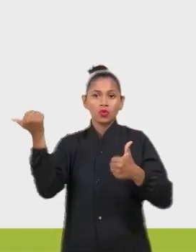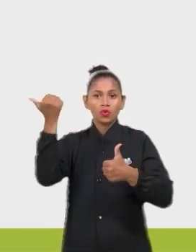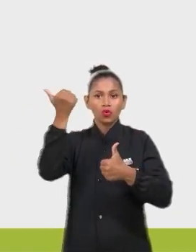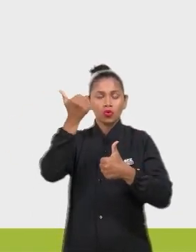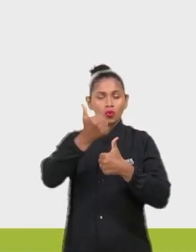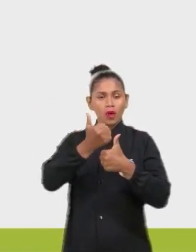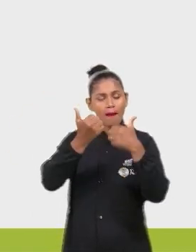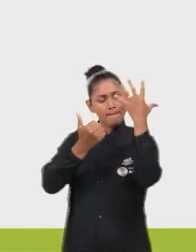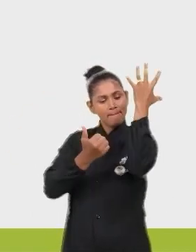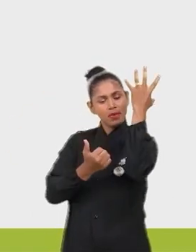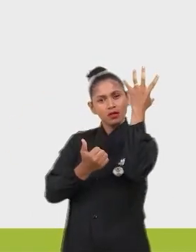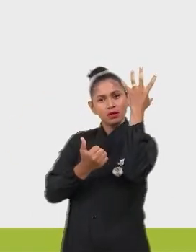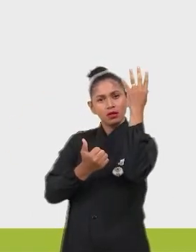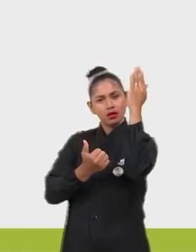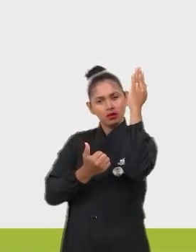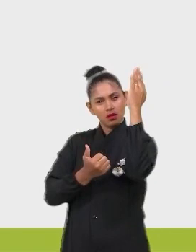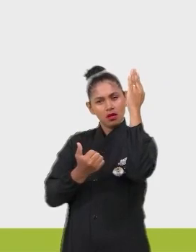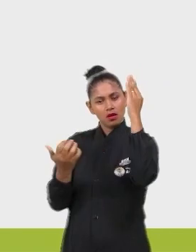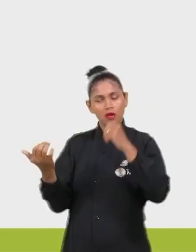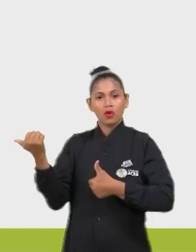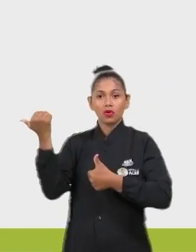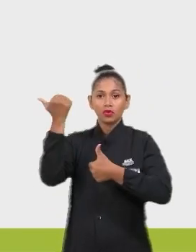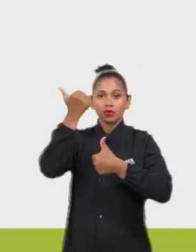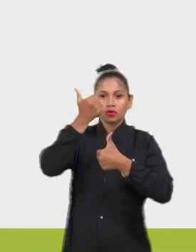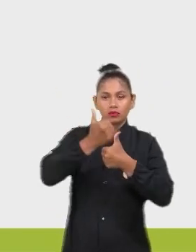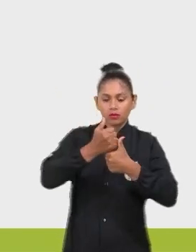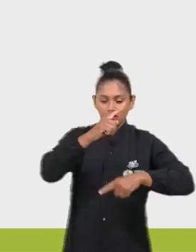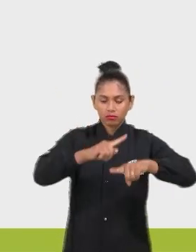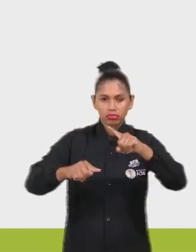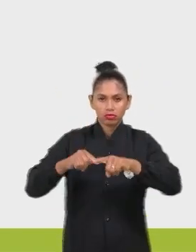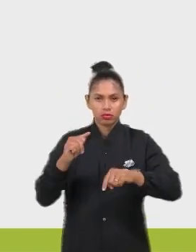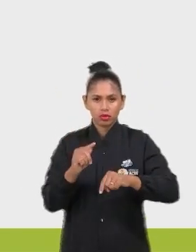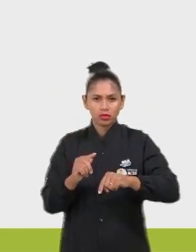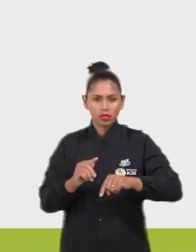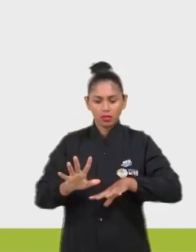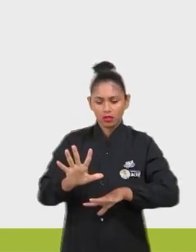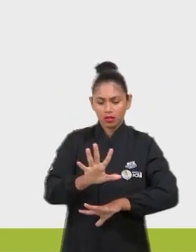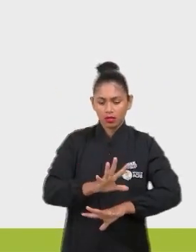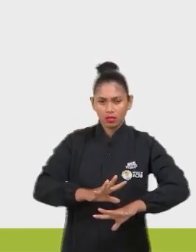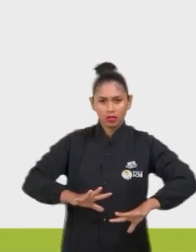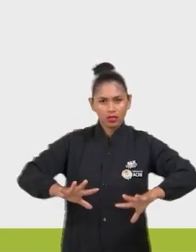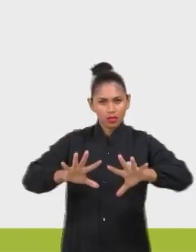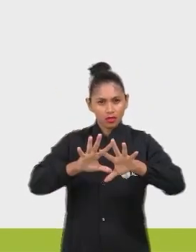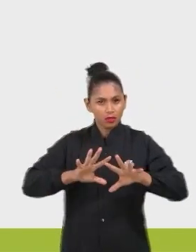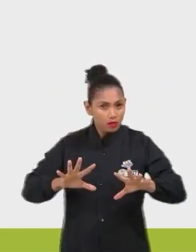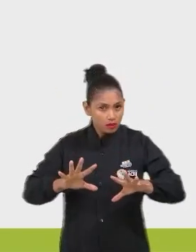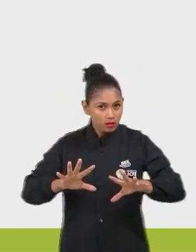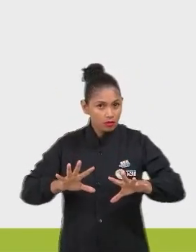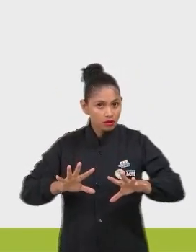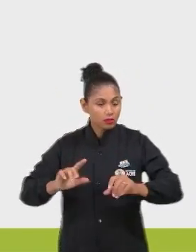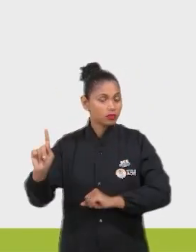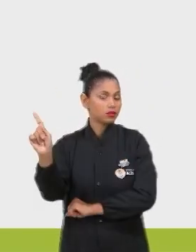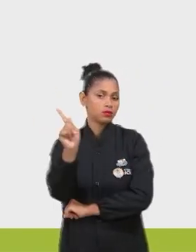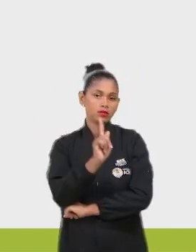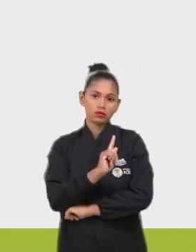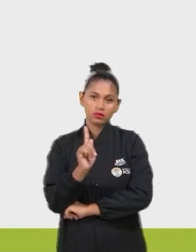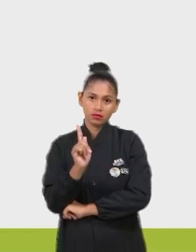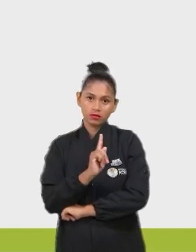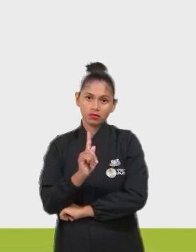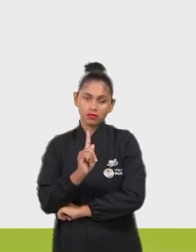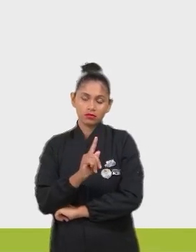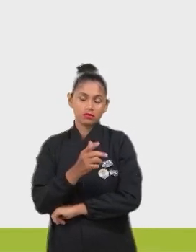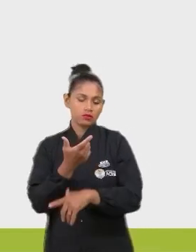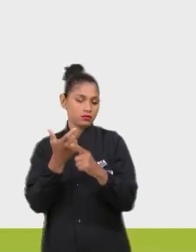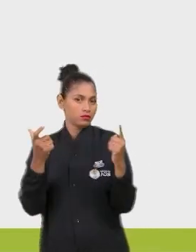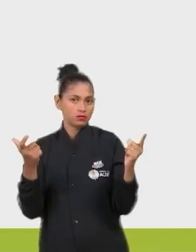a madeira de bens duráveis por materiais alternativos, não vai ter aumento não por isso. Ok?